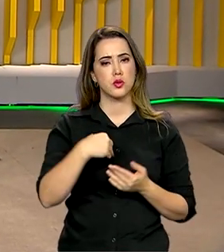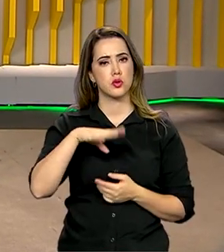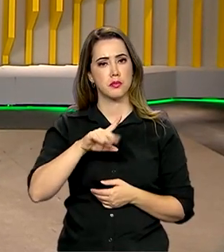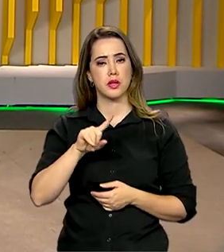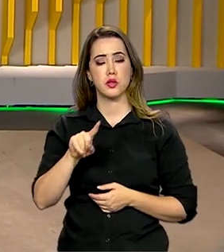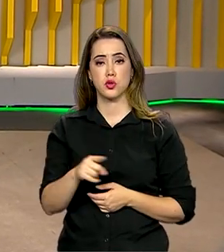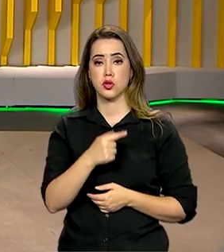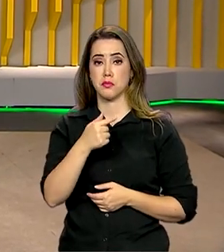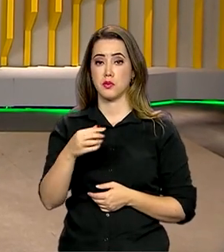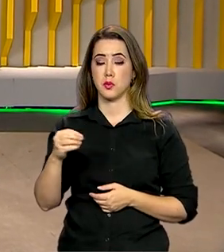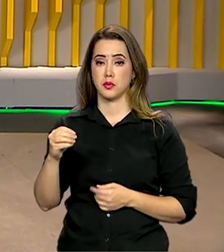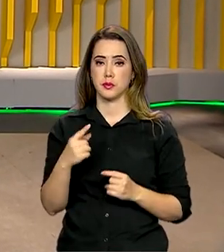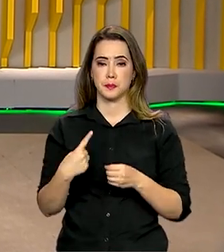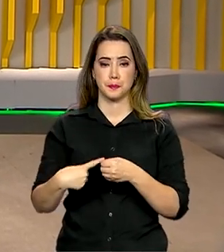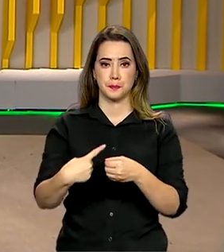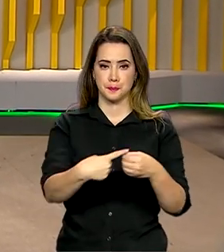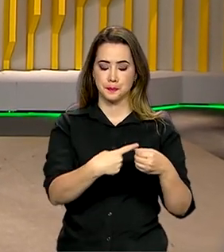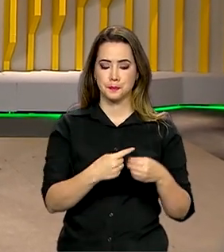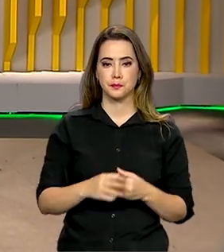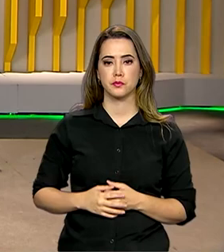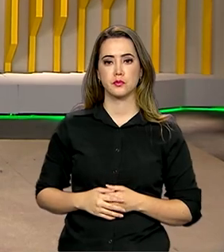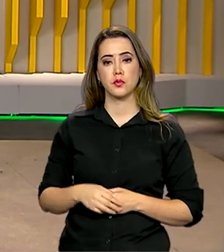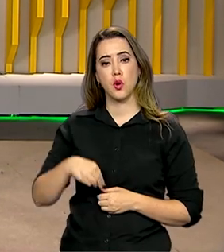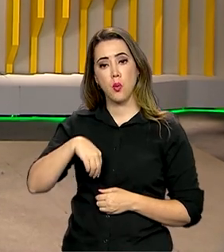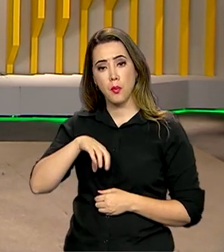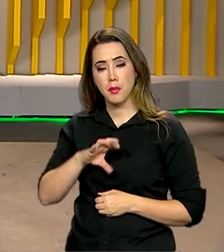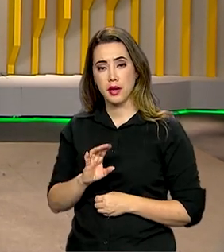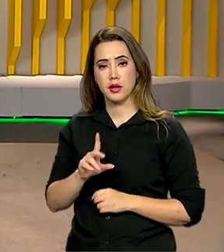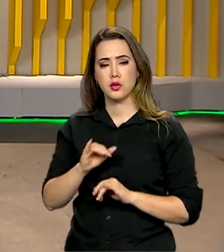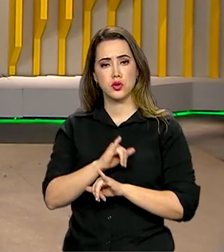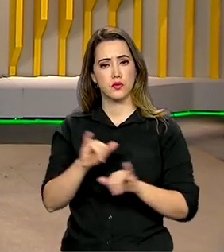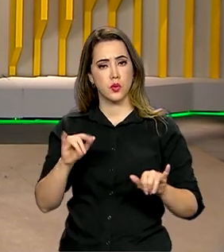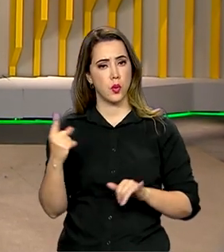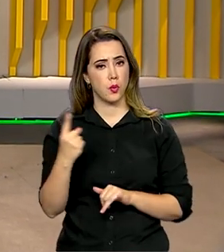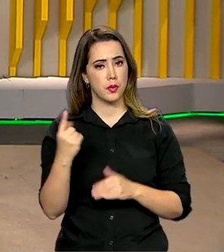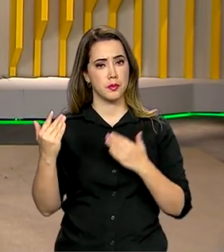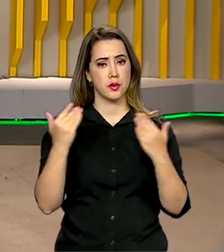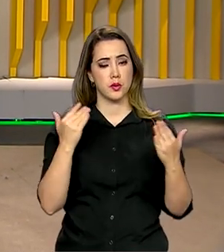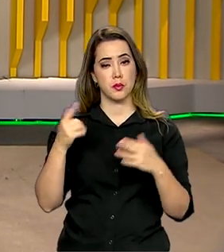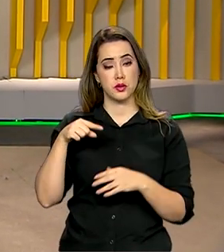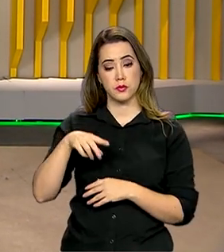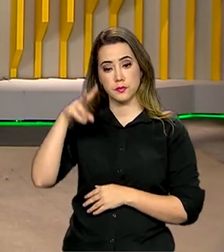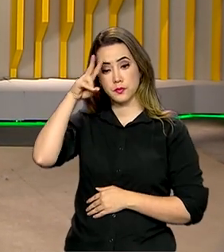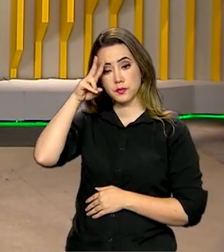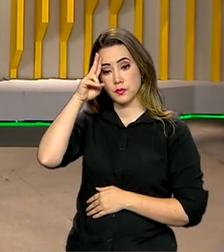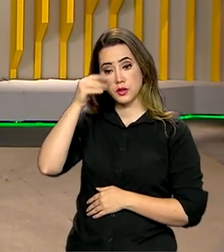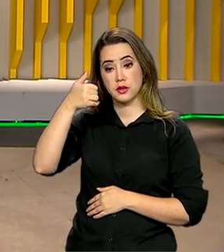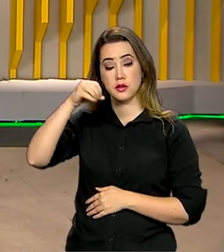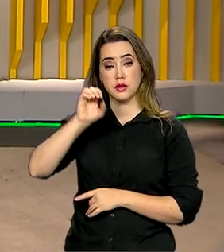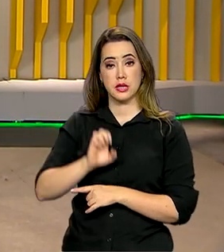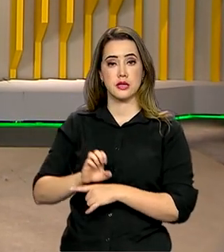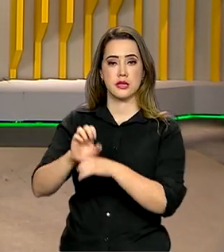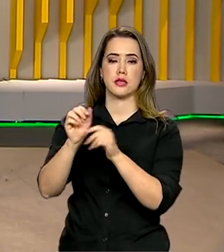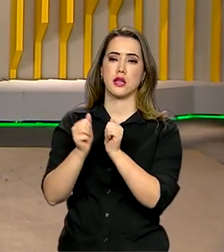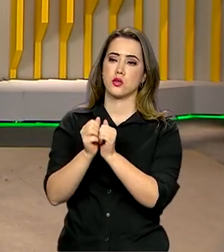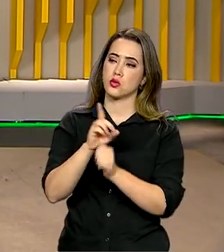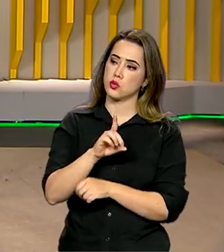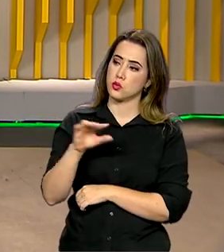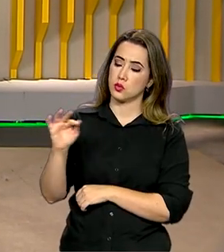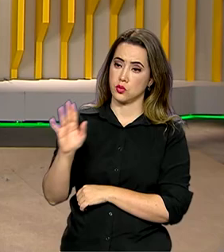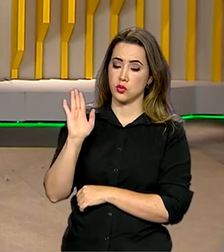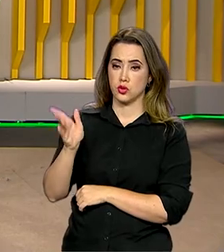.700 municípios. Pois é, o MEC divulgou o primeiro balanço nesta segunda-feira. Dez estados e o Distrito Federal